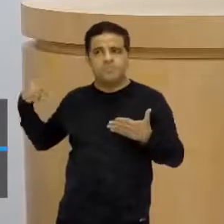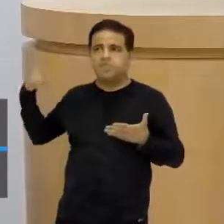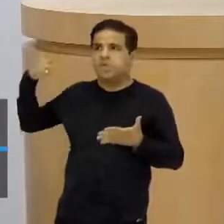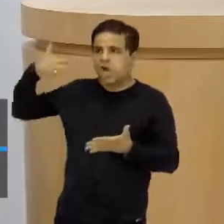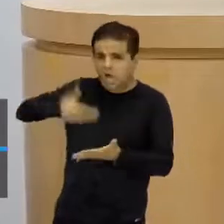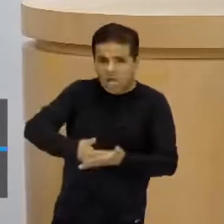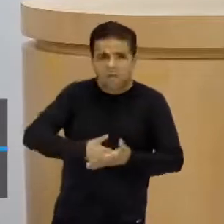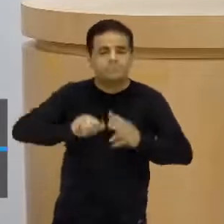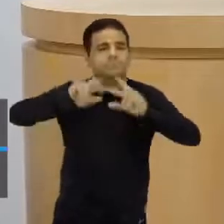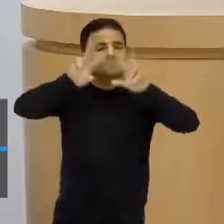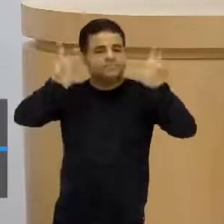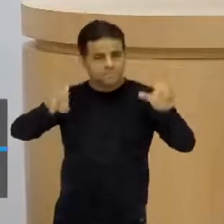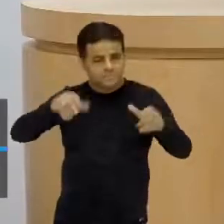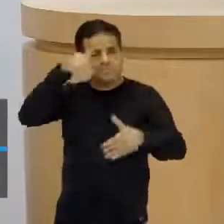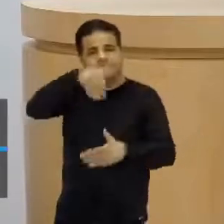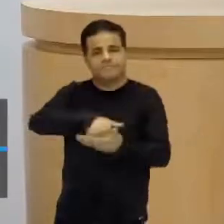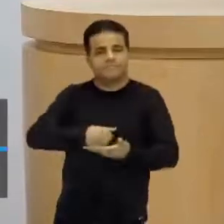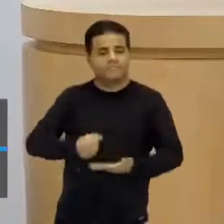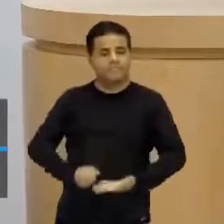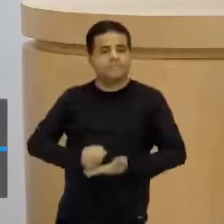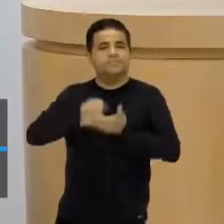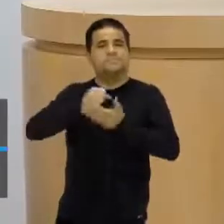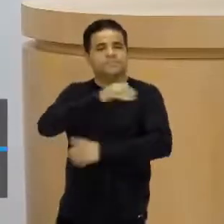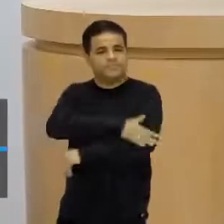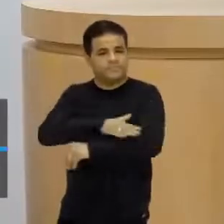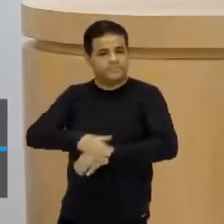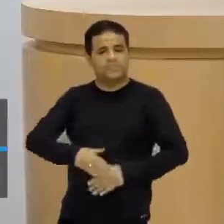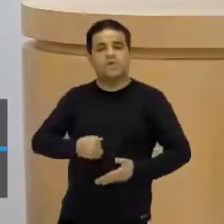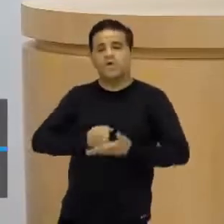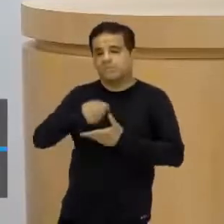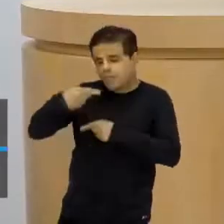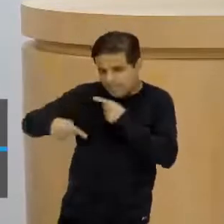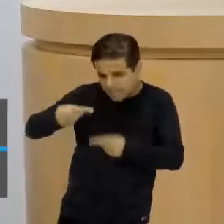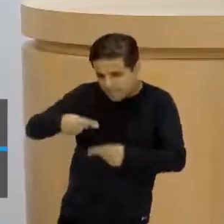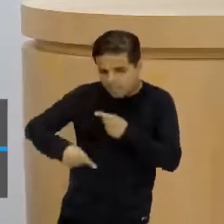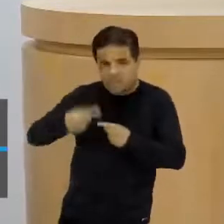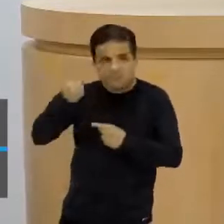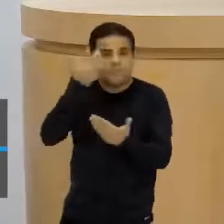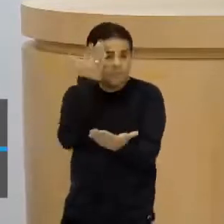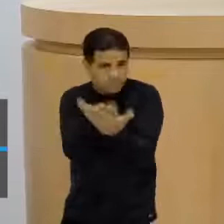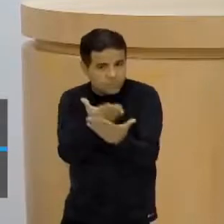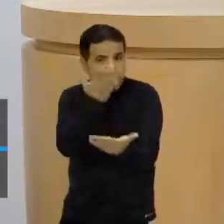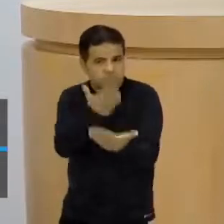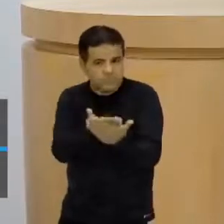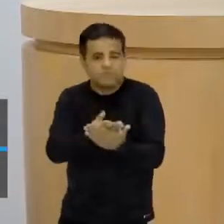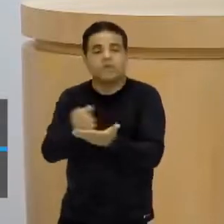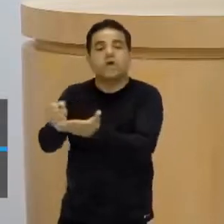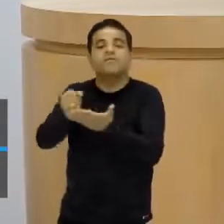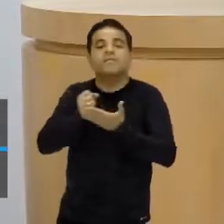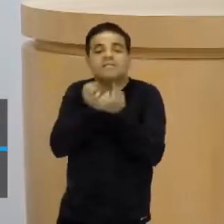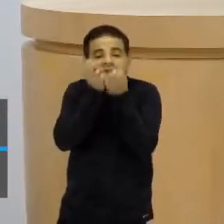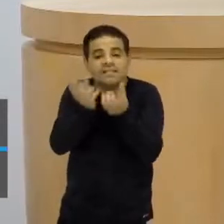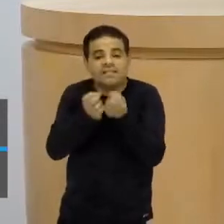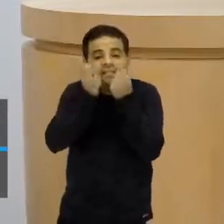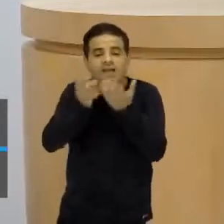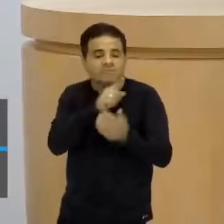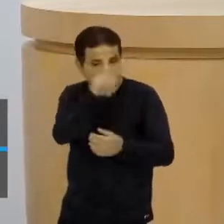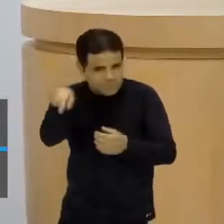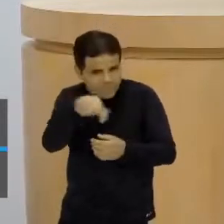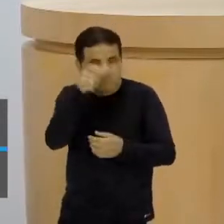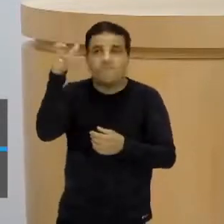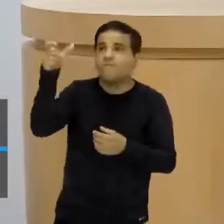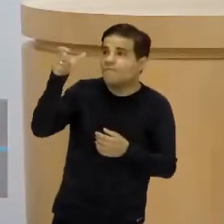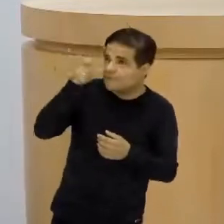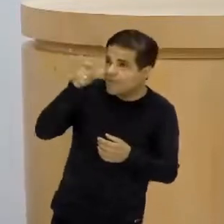tema. Dentro desse tema, eu levanto uma tese e já começo a trazer os argumentos. Primeiro, um estudo. E eu vou trazer dados desse estudo, como